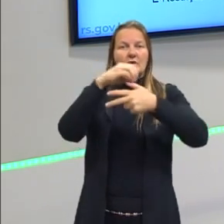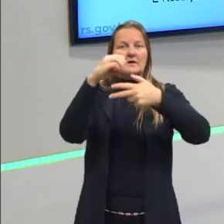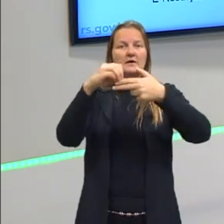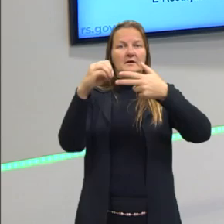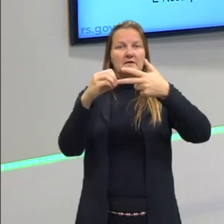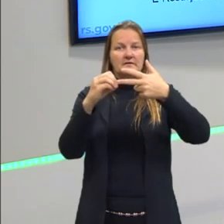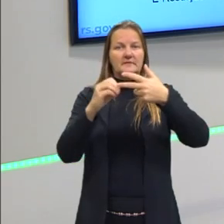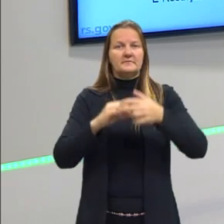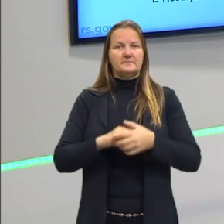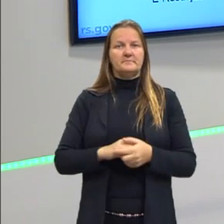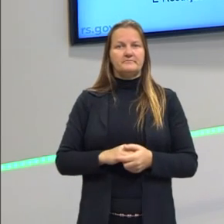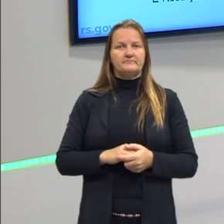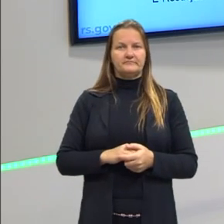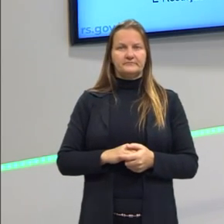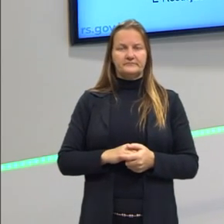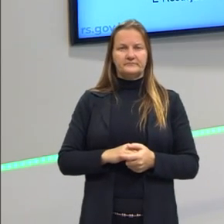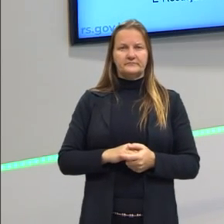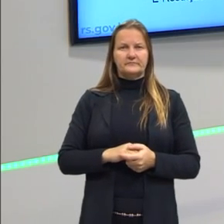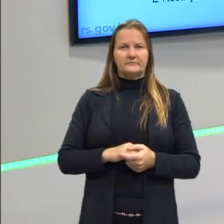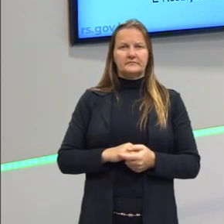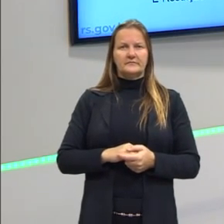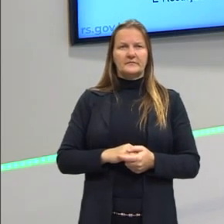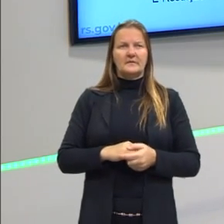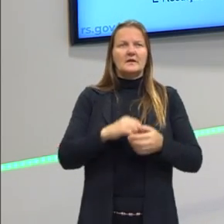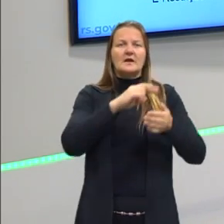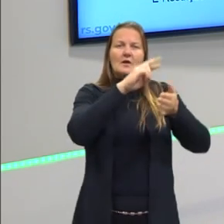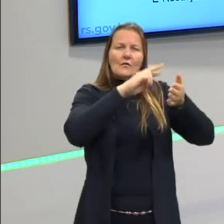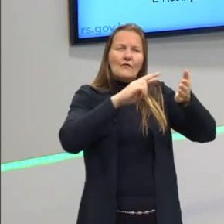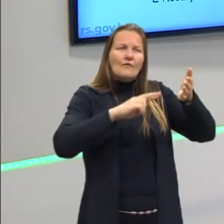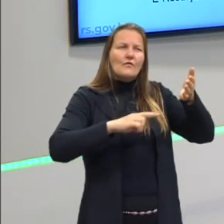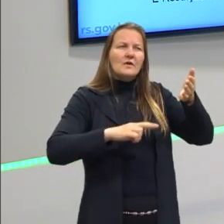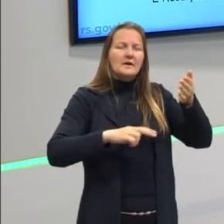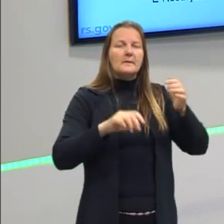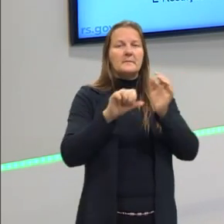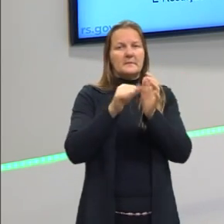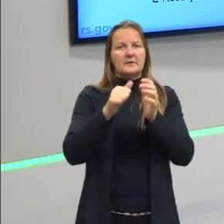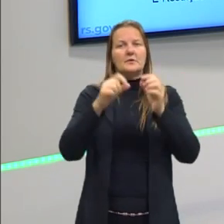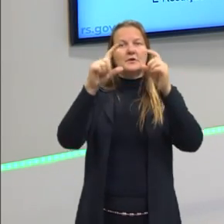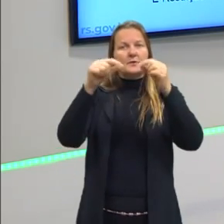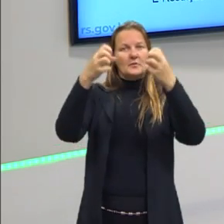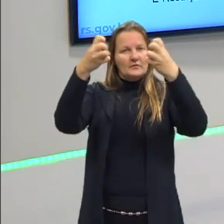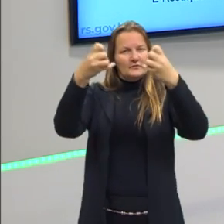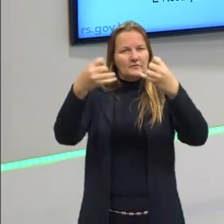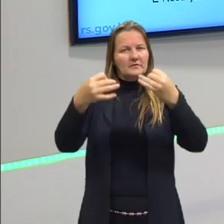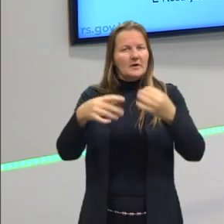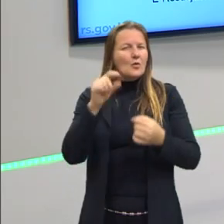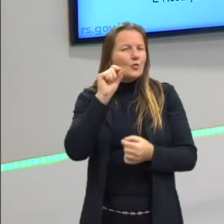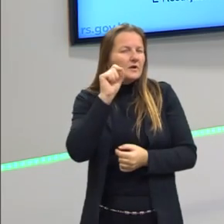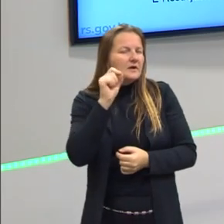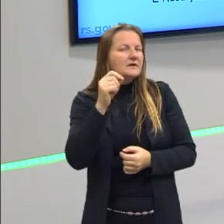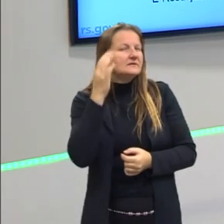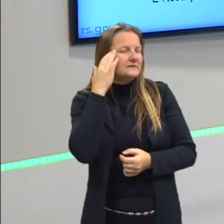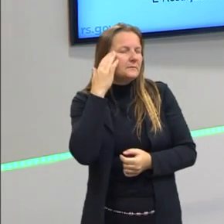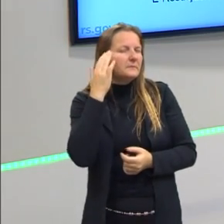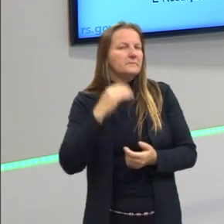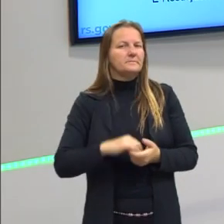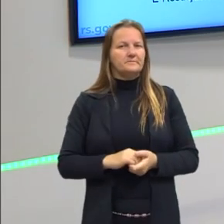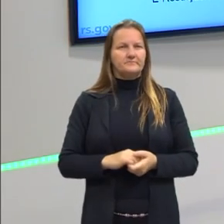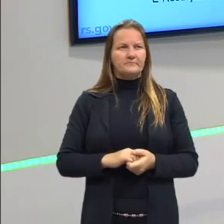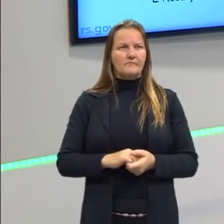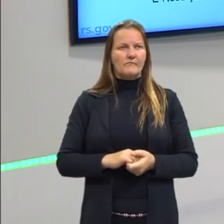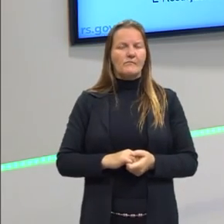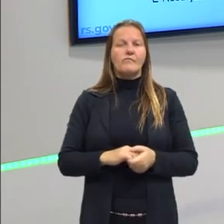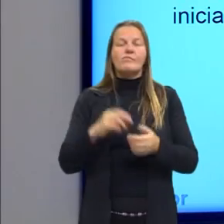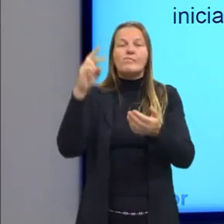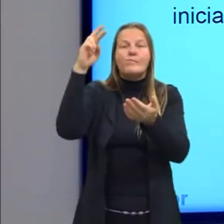2021. Então, eu vou ler primeiro o enunciado e depois a gente vai ver o que a gente tem que buscar no texto. O